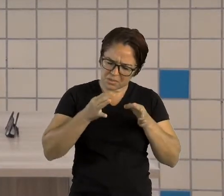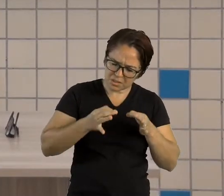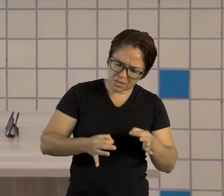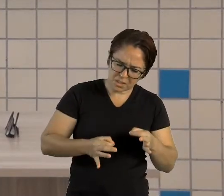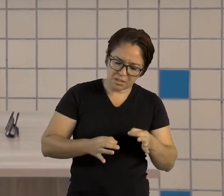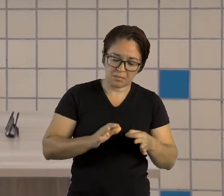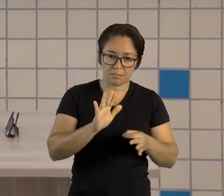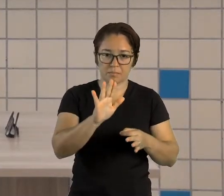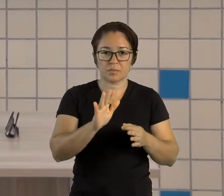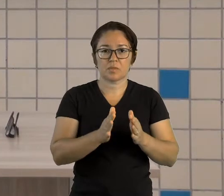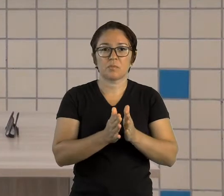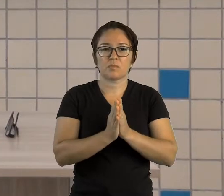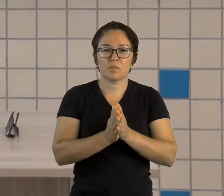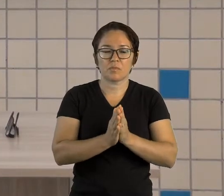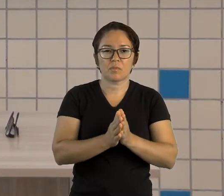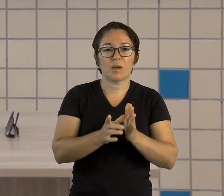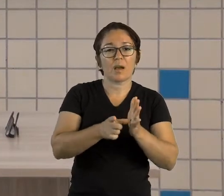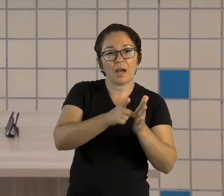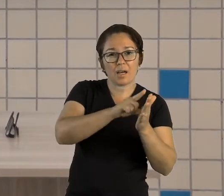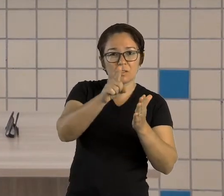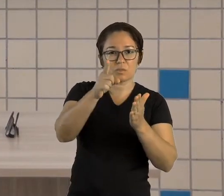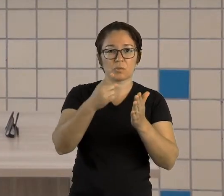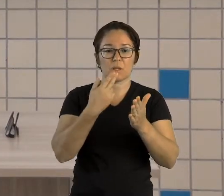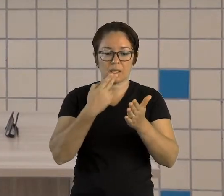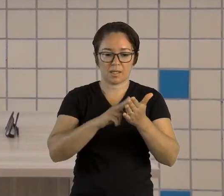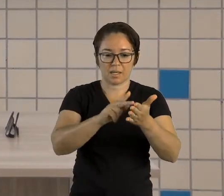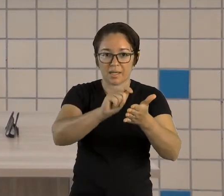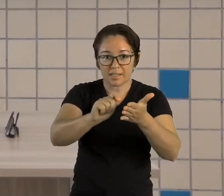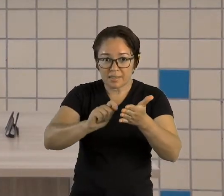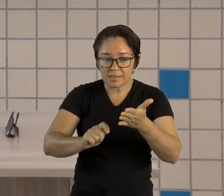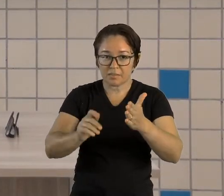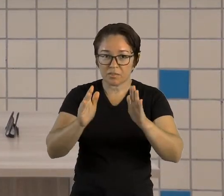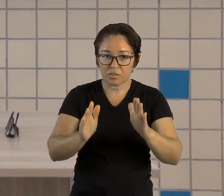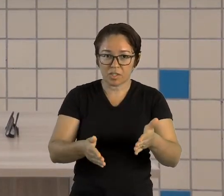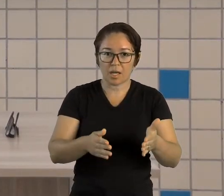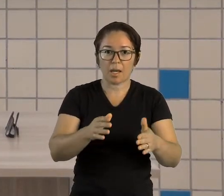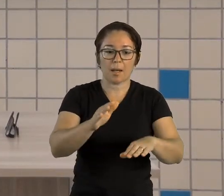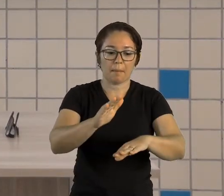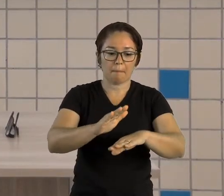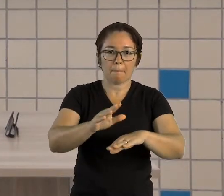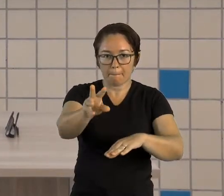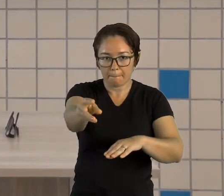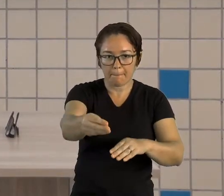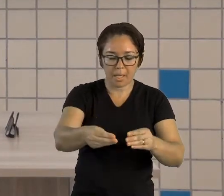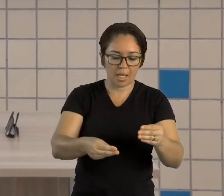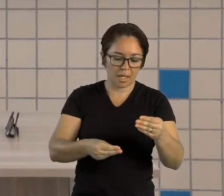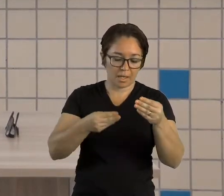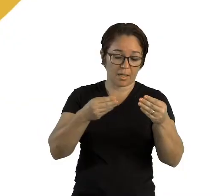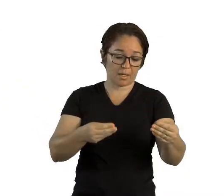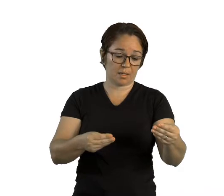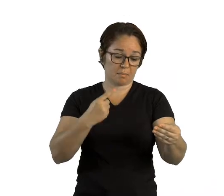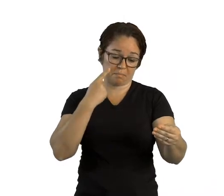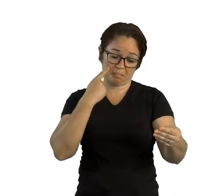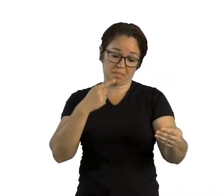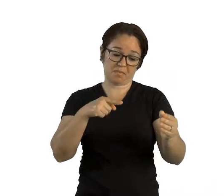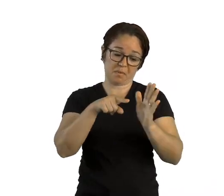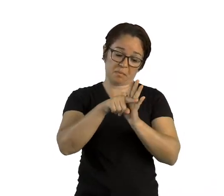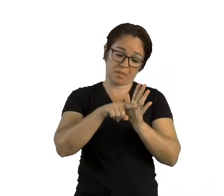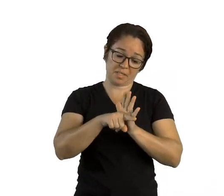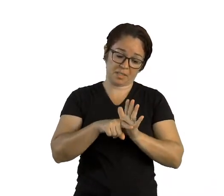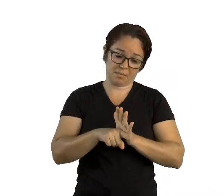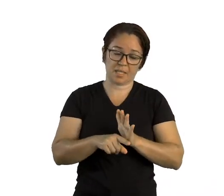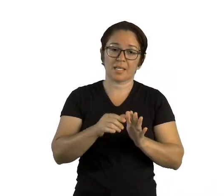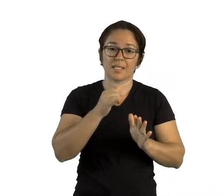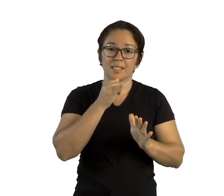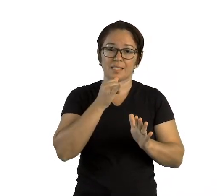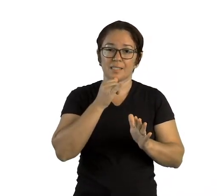carta em rascunho, como foi solicitada na nossa última aula. Vamos para a nossa avaliação? Verifique se